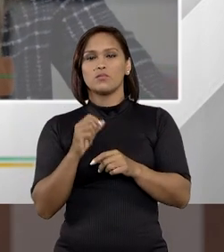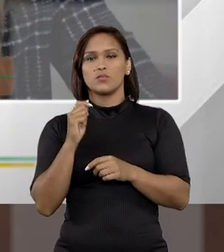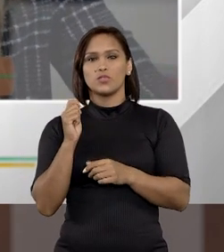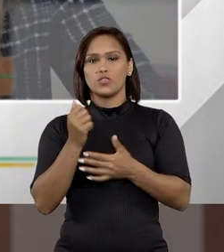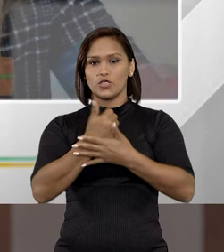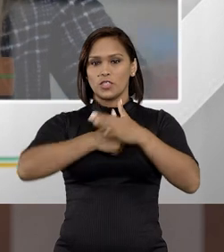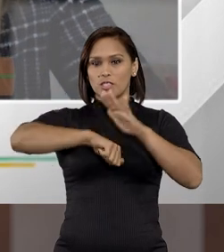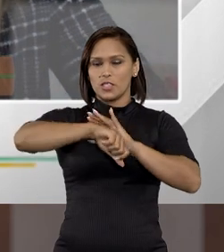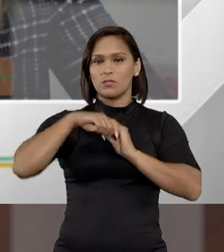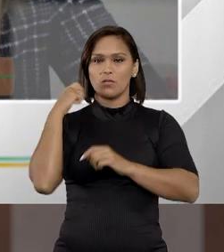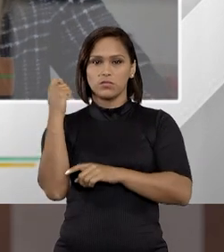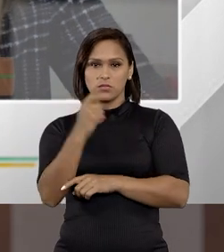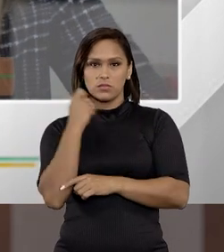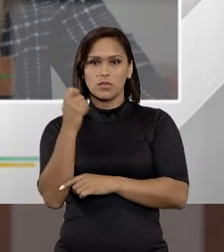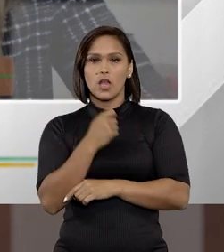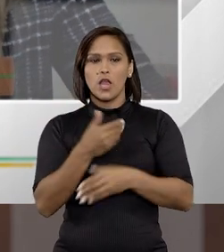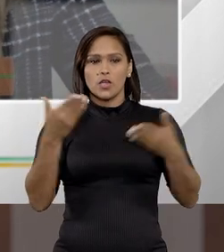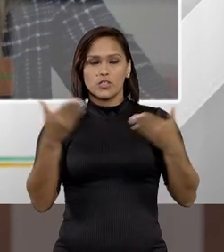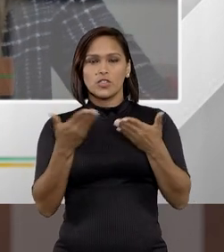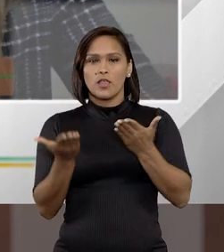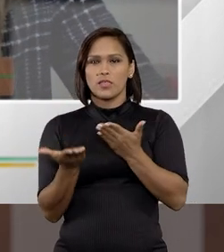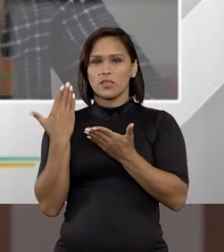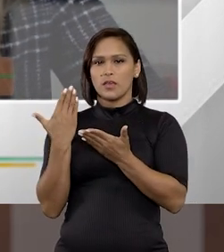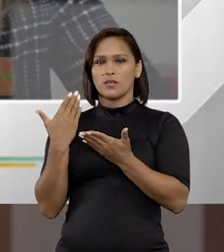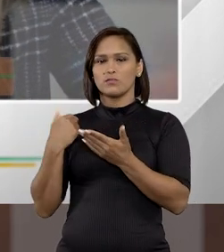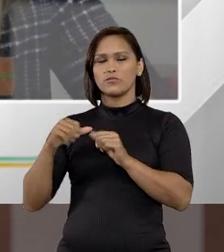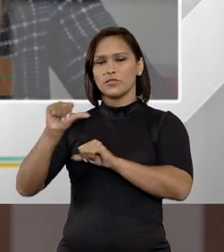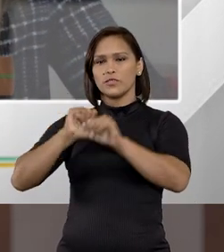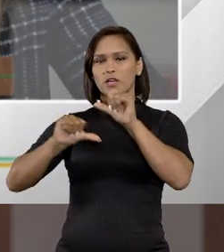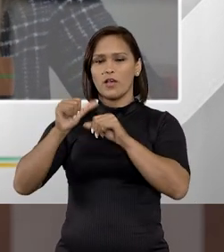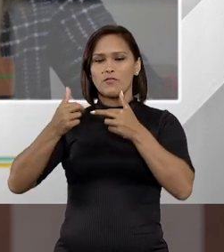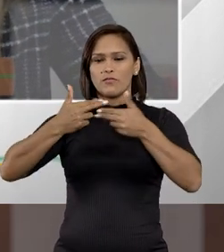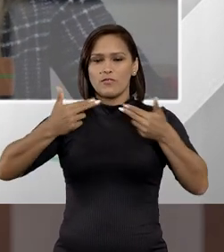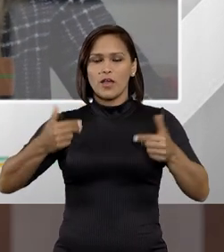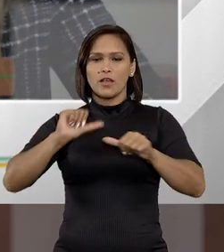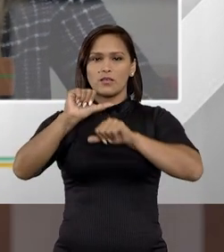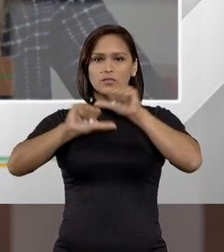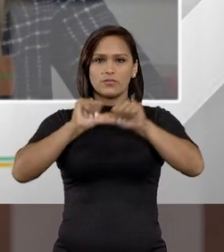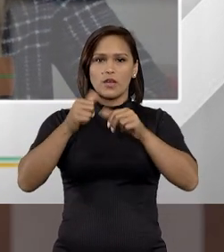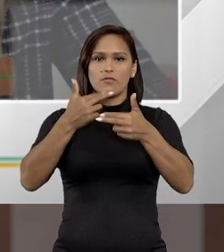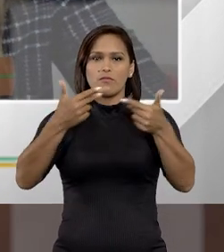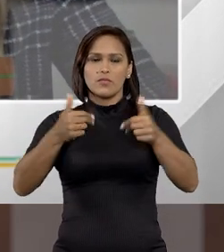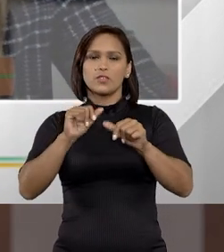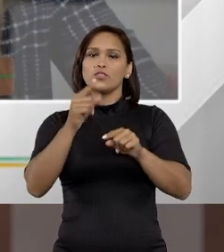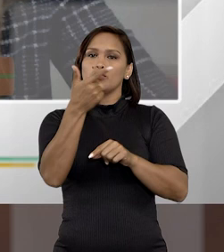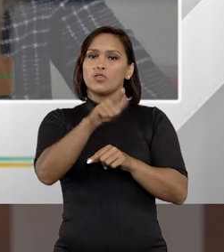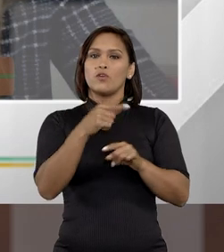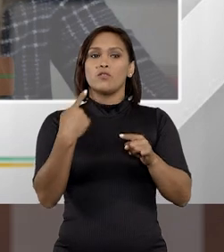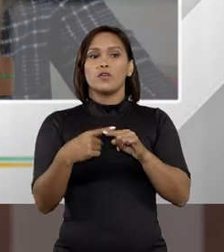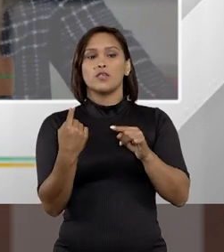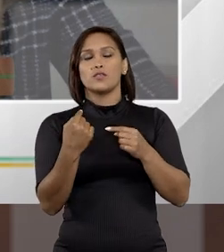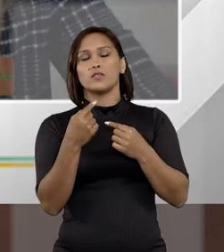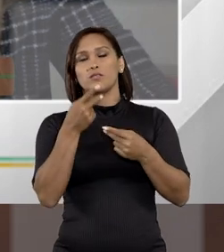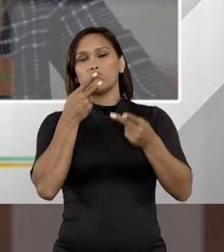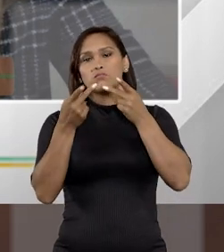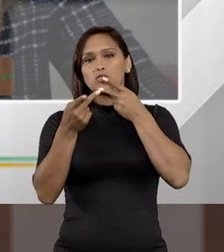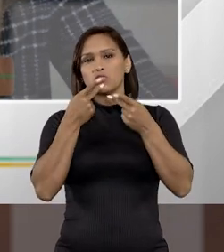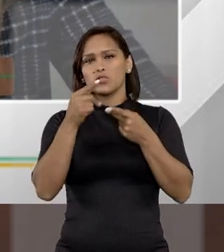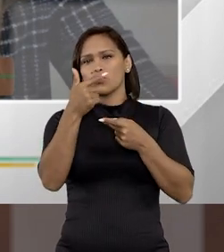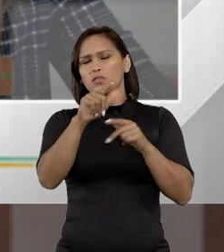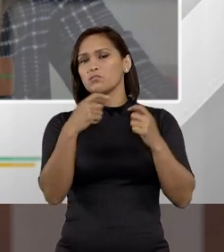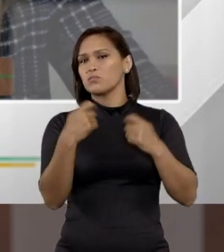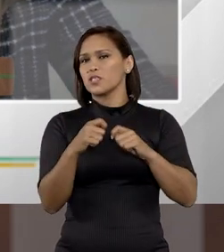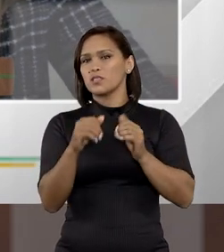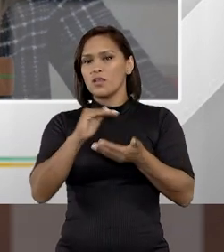Crimes Hediondos, né, a Lei de Crimes Hediondos, ela já foi aí desde a sua concepção alterada diversas vezes, enfim, esse discurso de